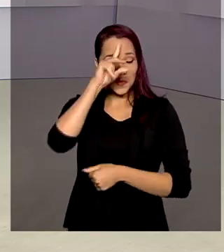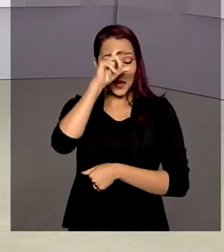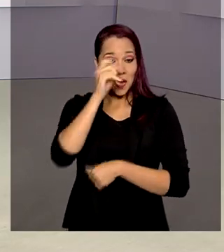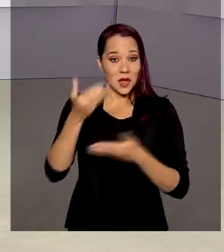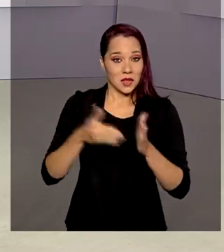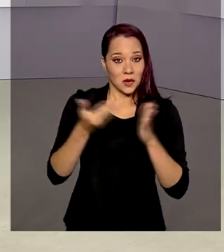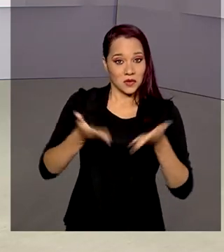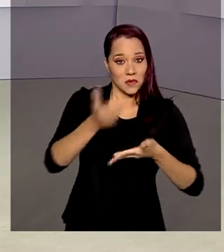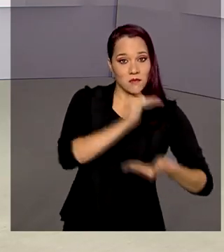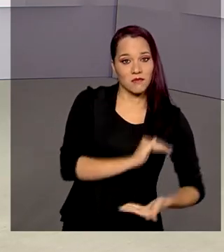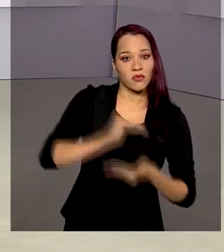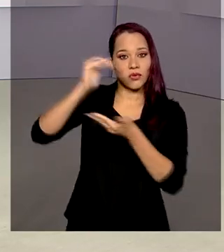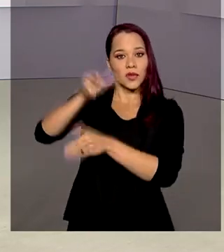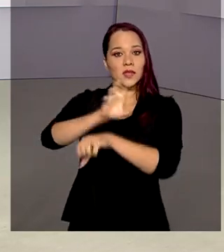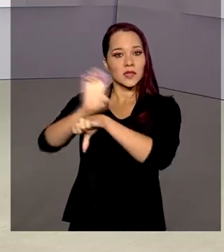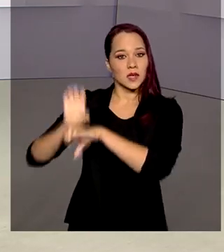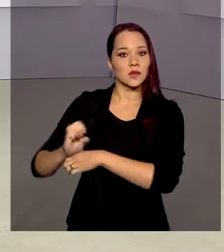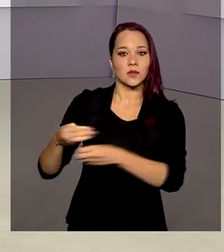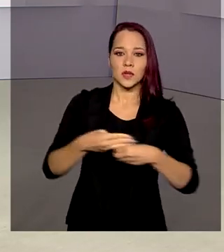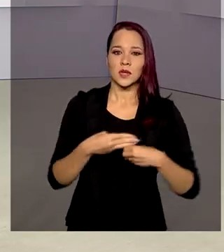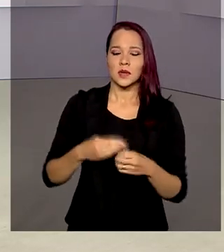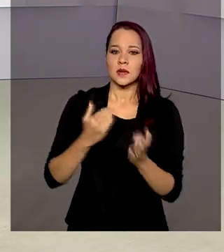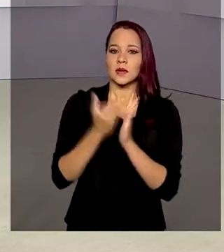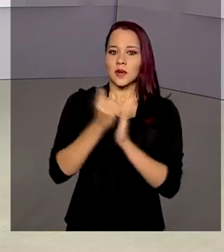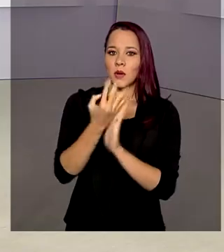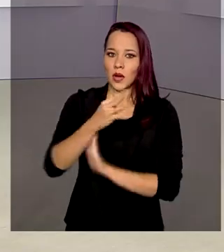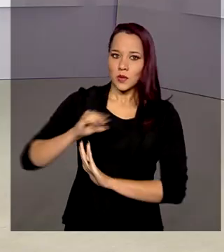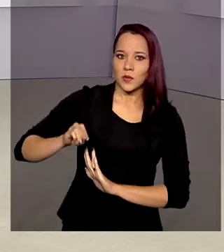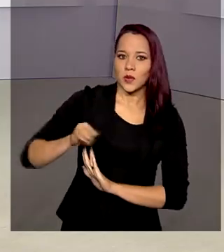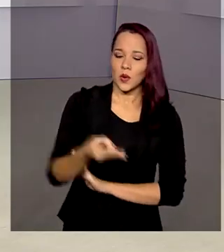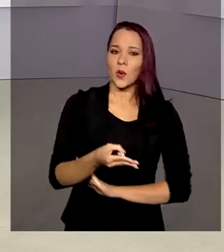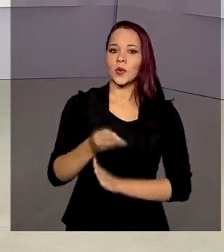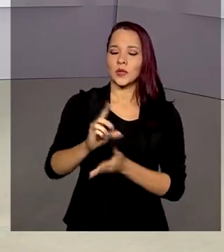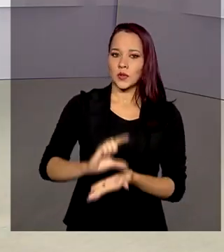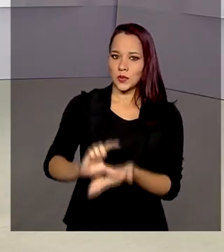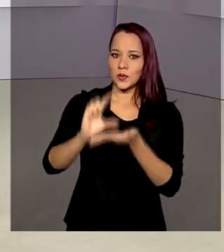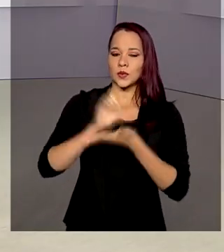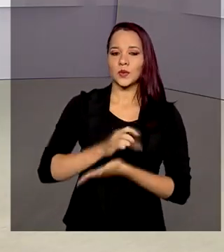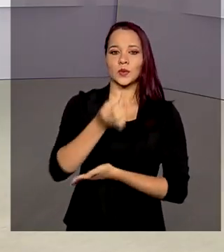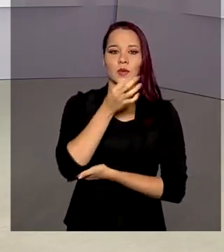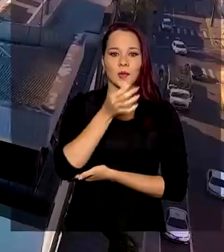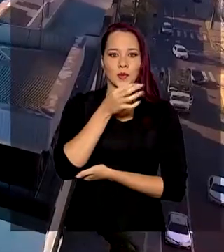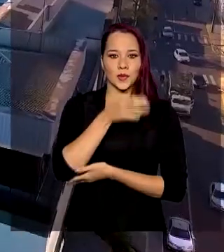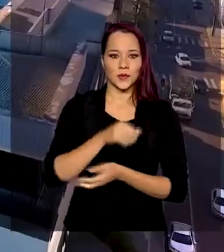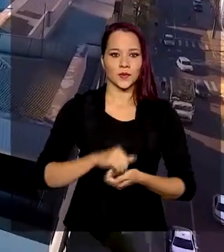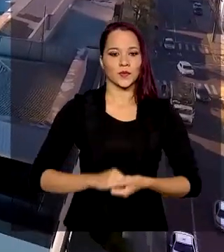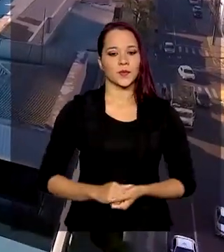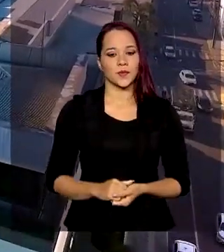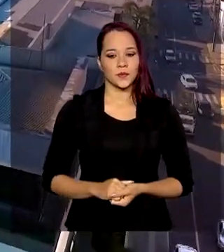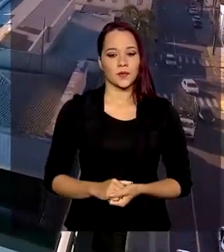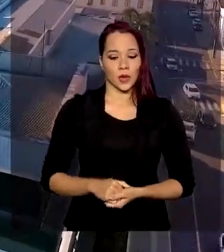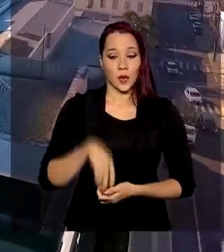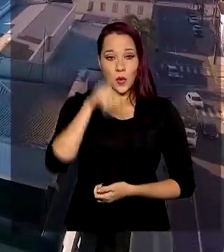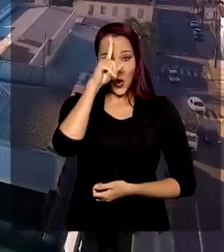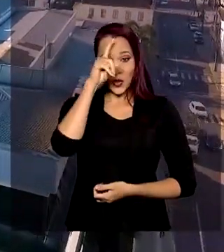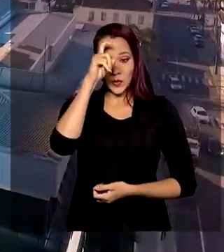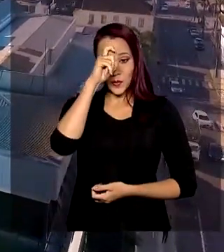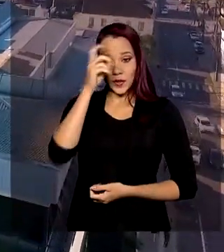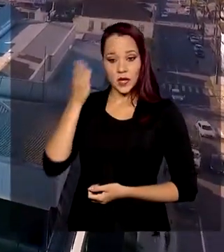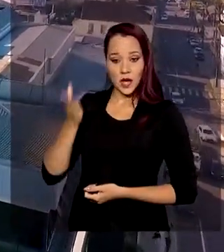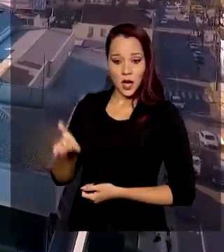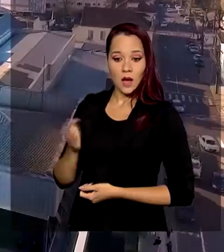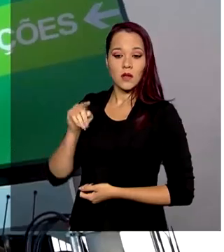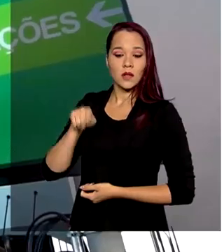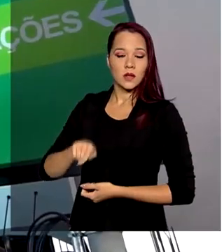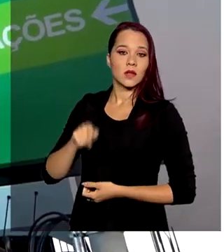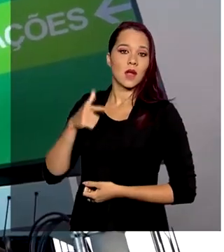enviadas para estados e municípios mais de 4 milhões de unidades dos medicamentos. O Hospital Taquine, em